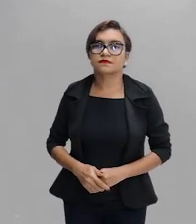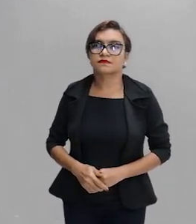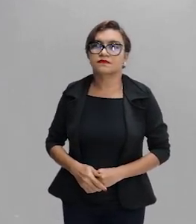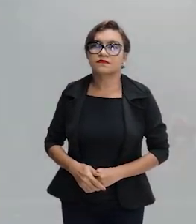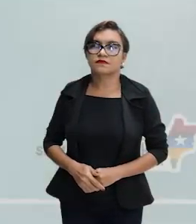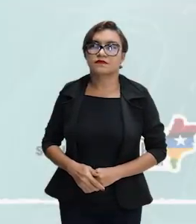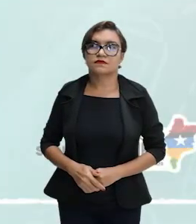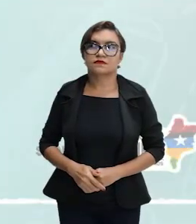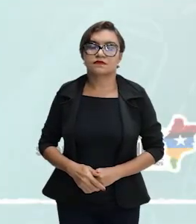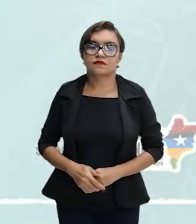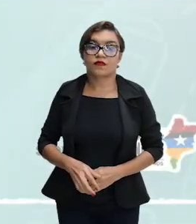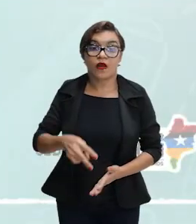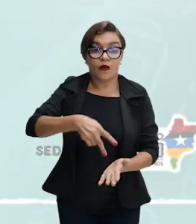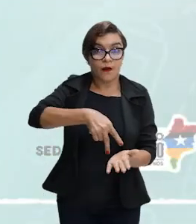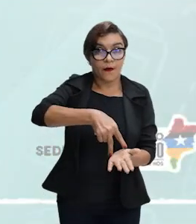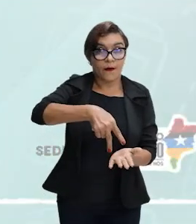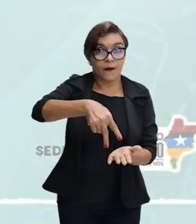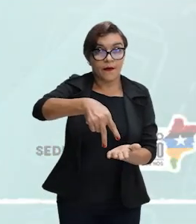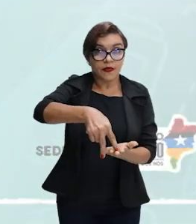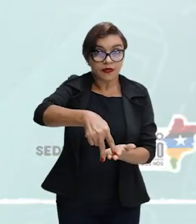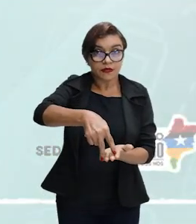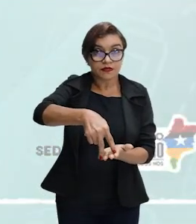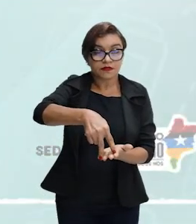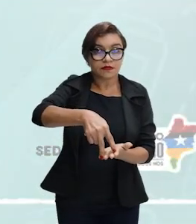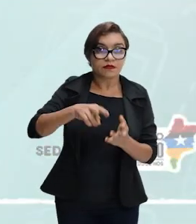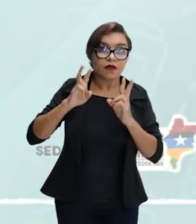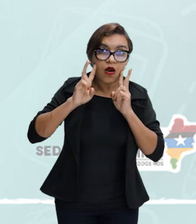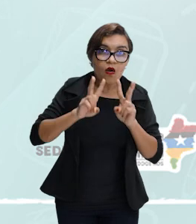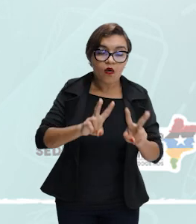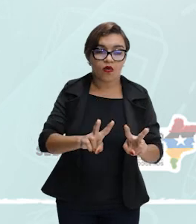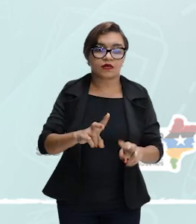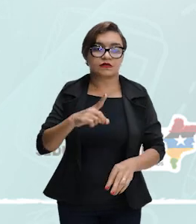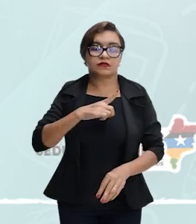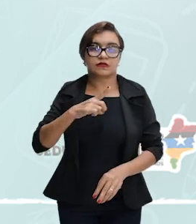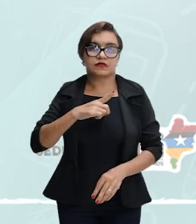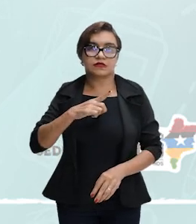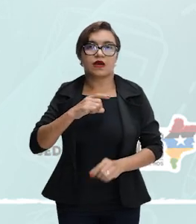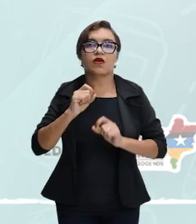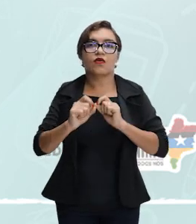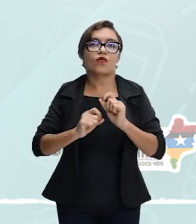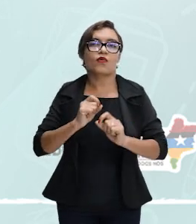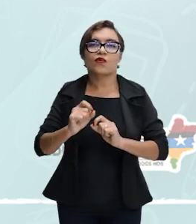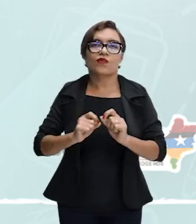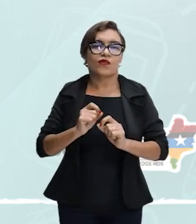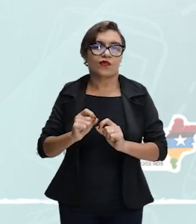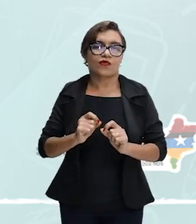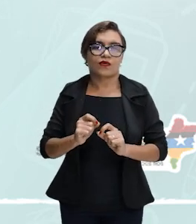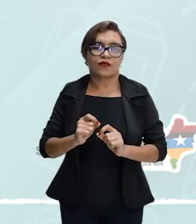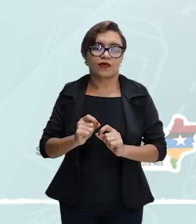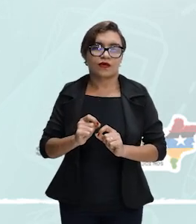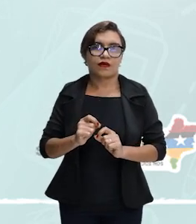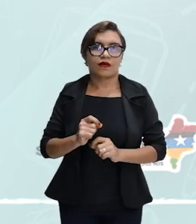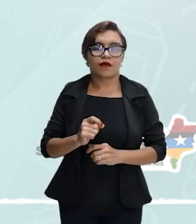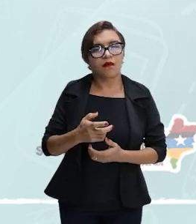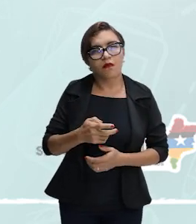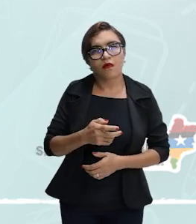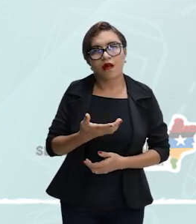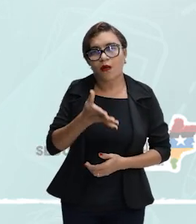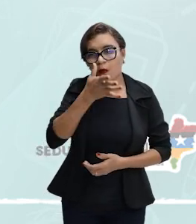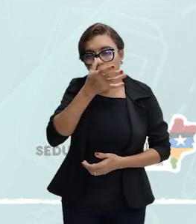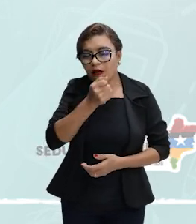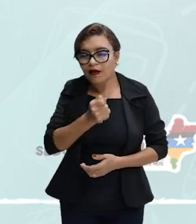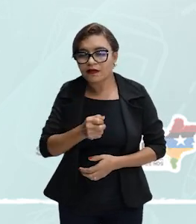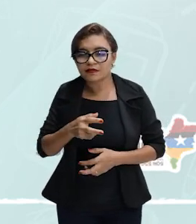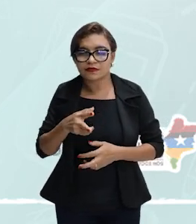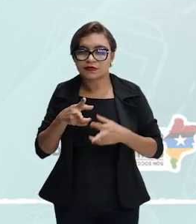para o prisma óptico certo? No prisma óptico nós vamos ter uma configuração quase igual das lâminas paralelas.